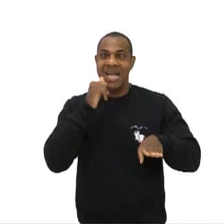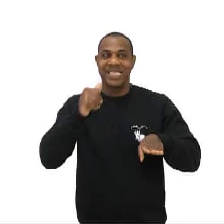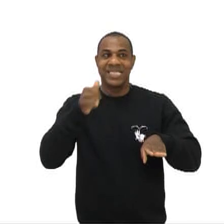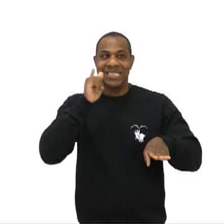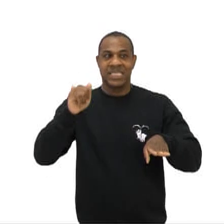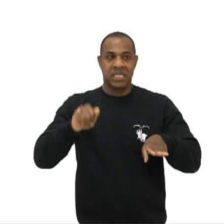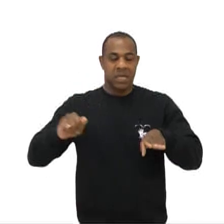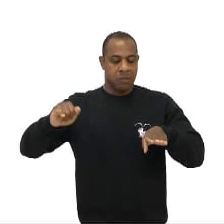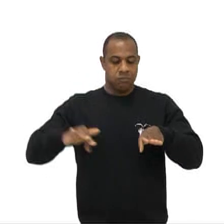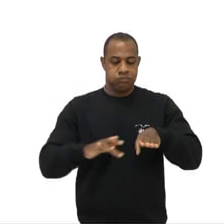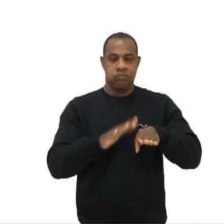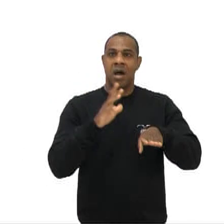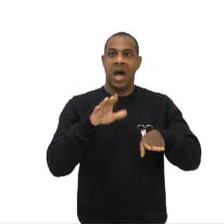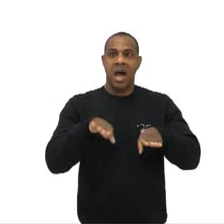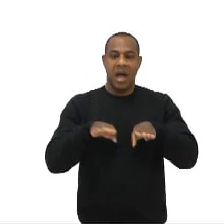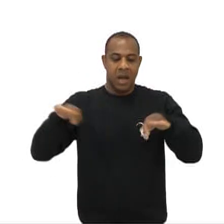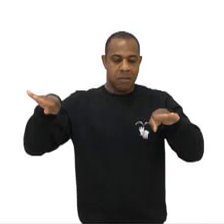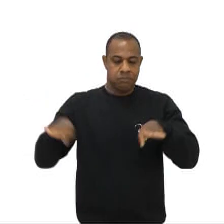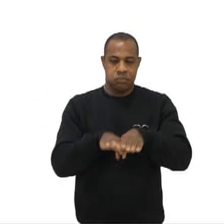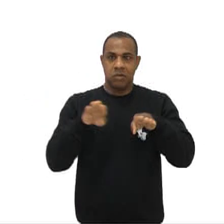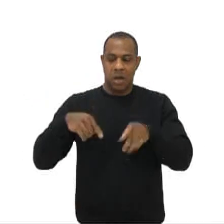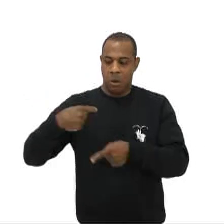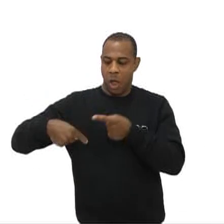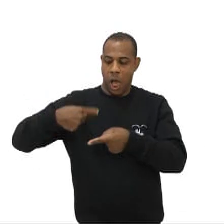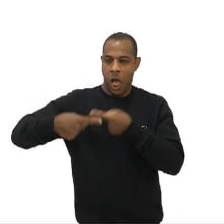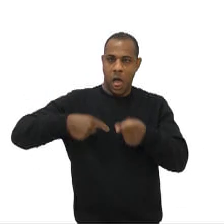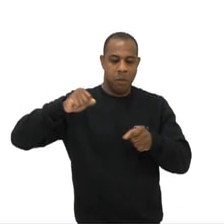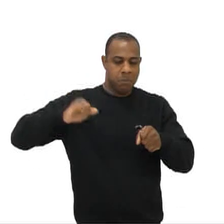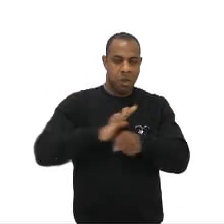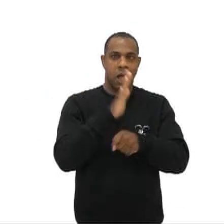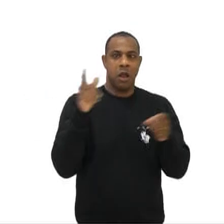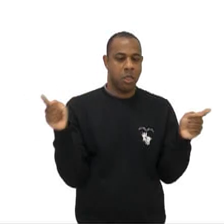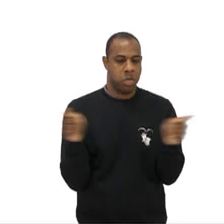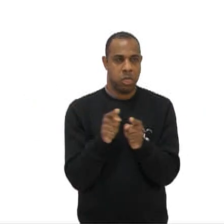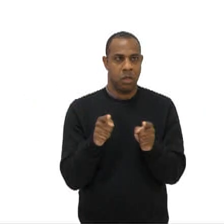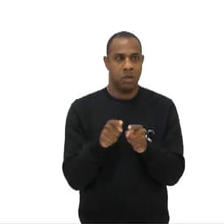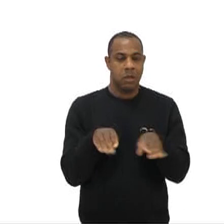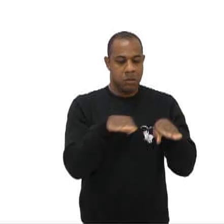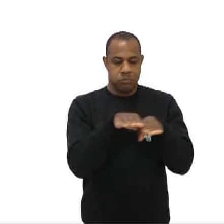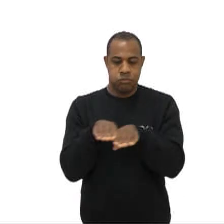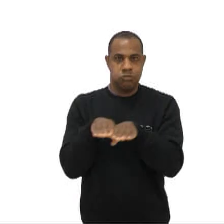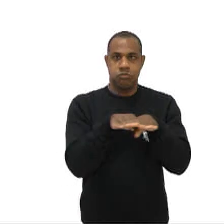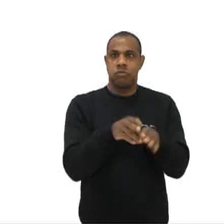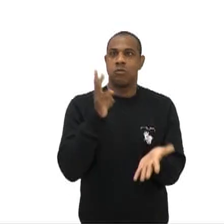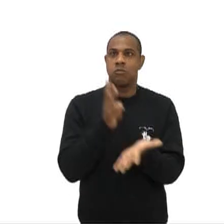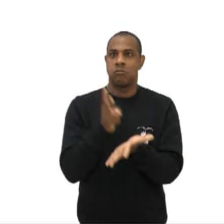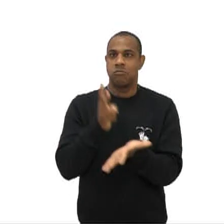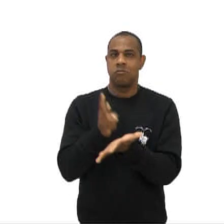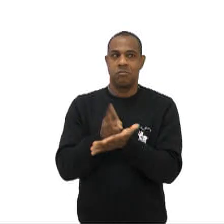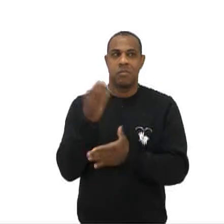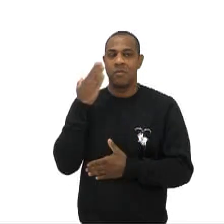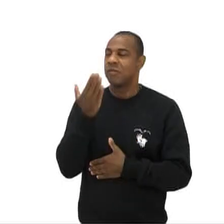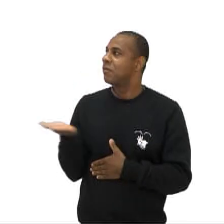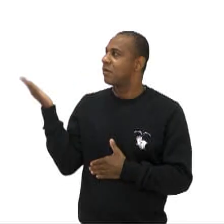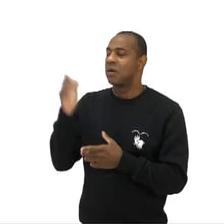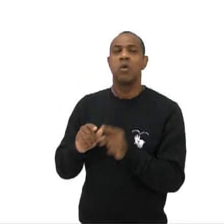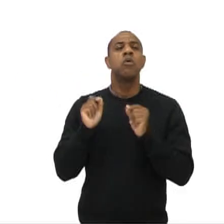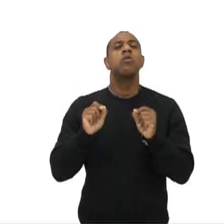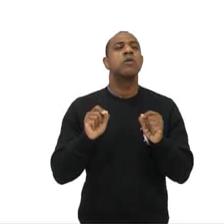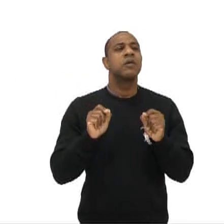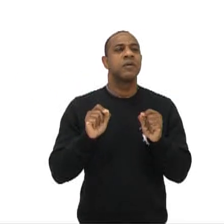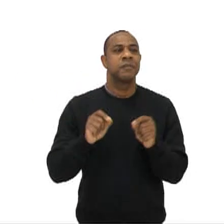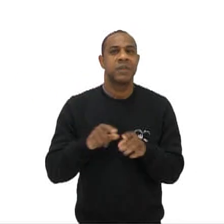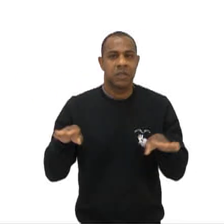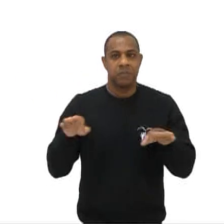das ondas diminui Sob condição estacionária O período permanece constante E o comprimento da onda é reduzido O que que entra nessa parte?